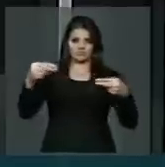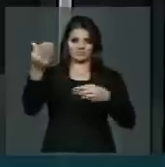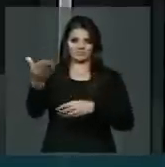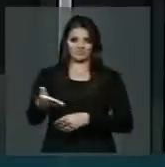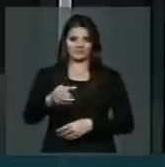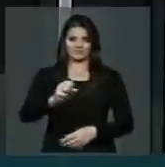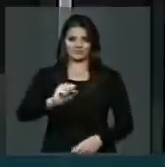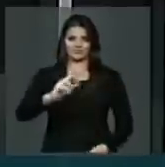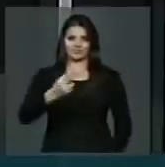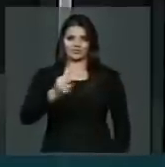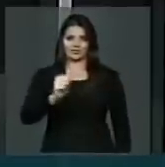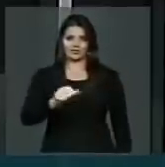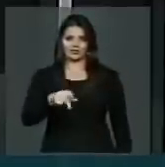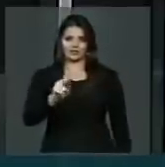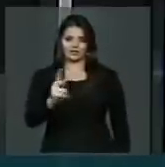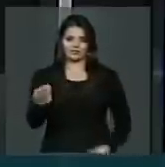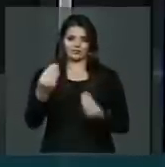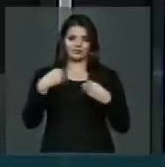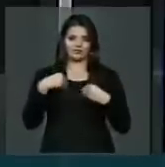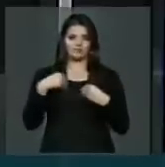tem uma mensagem.